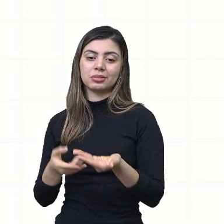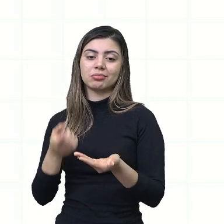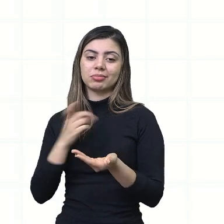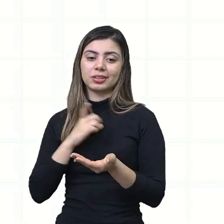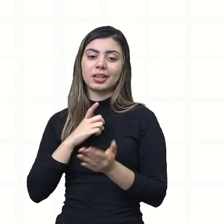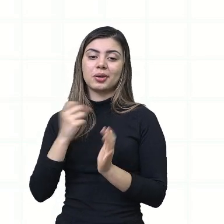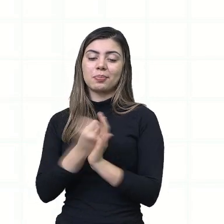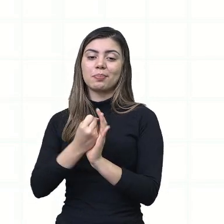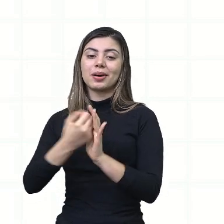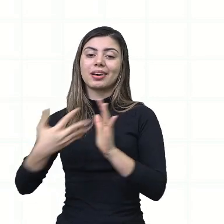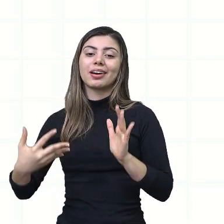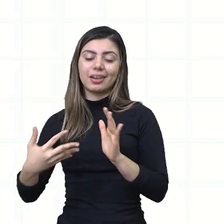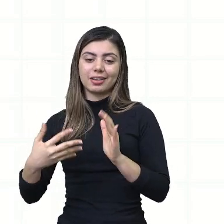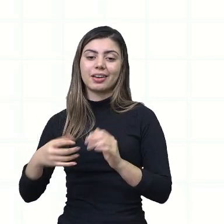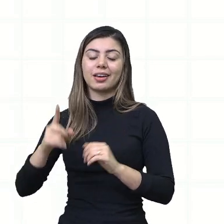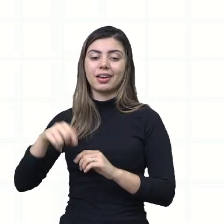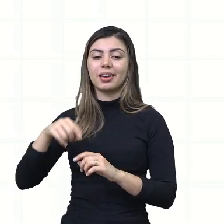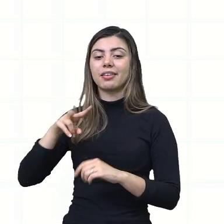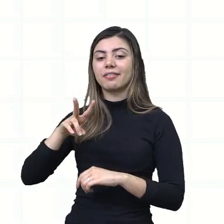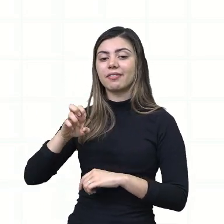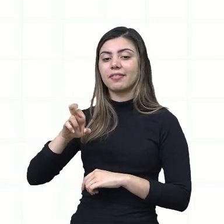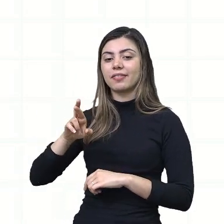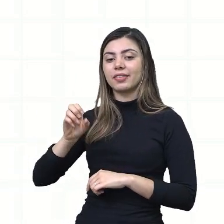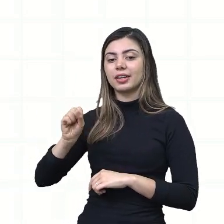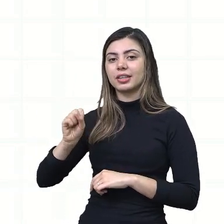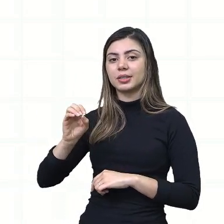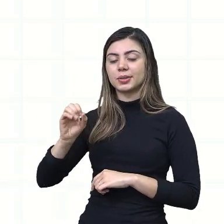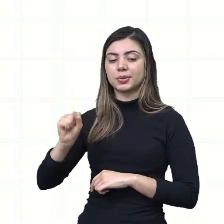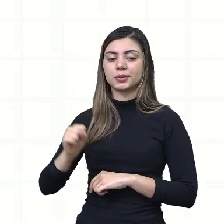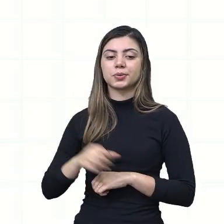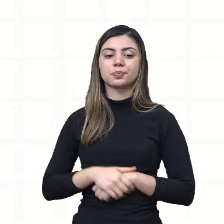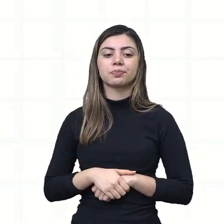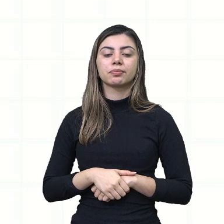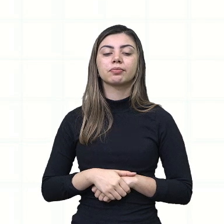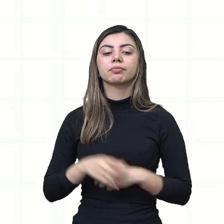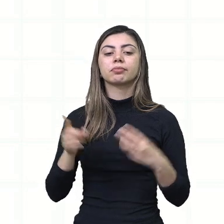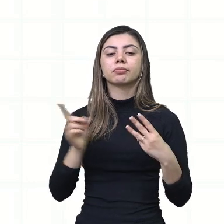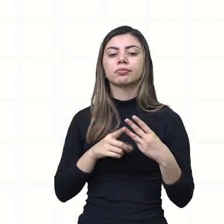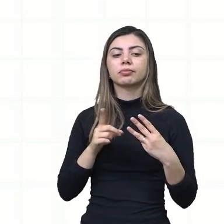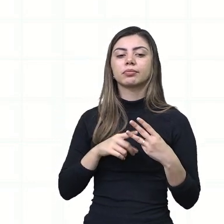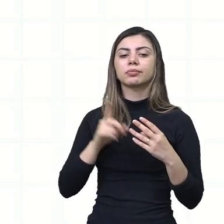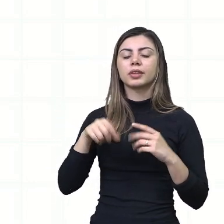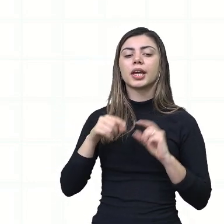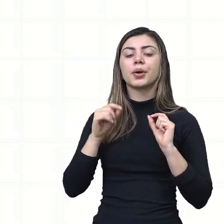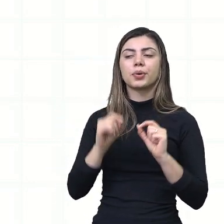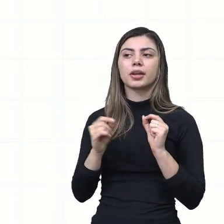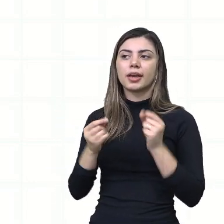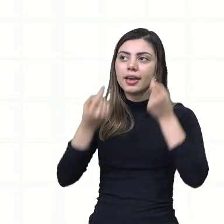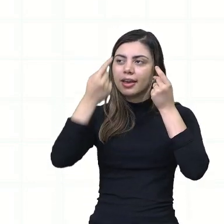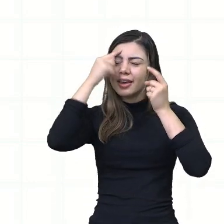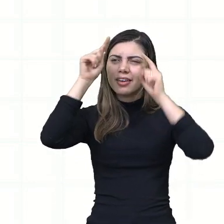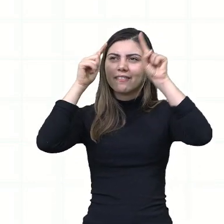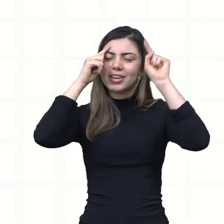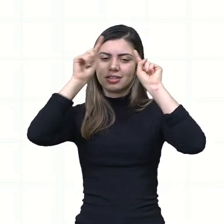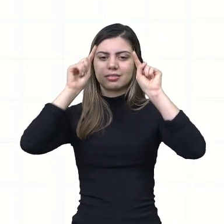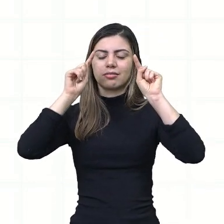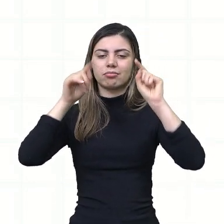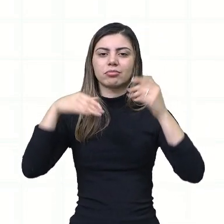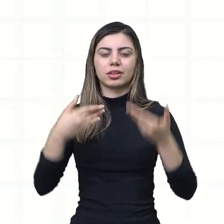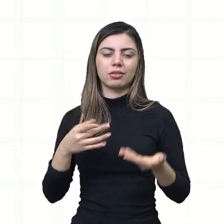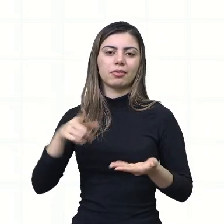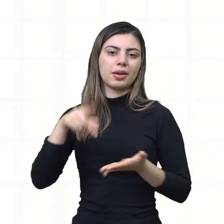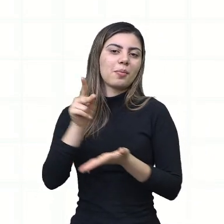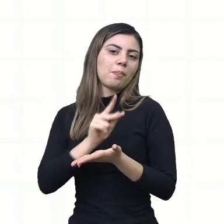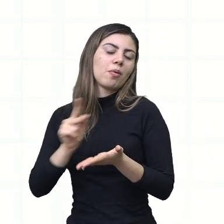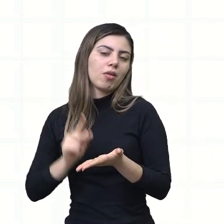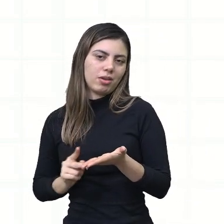dele é em versos, tá? Mundo imaginário, já que é um poema, né?